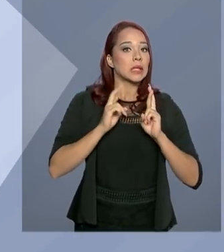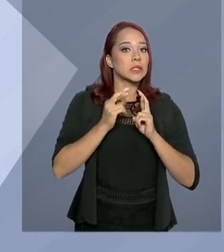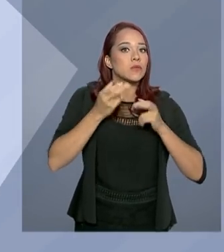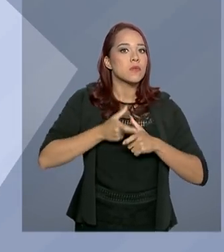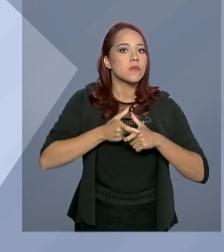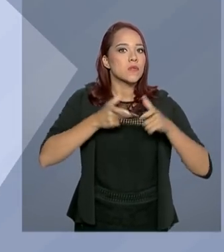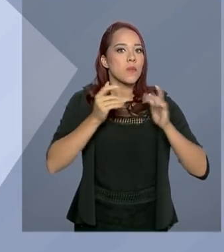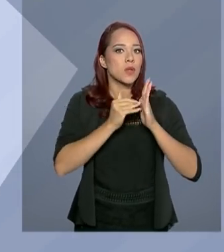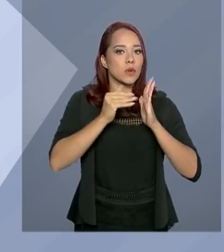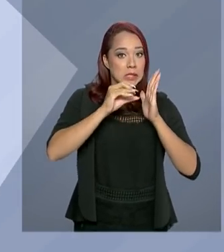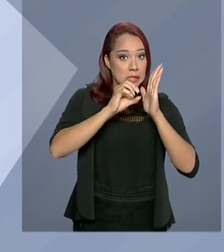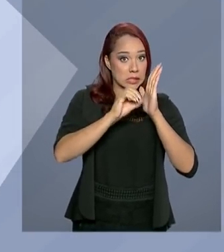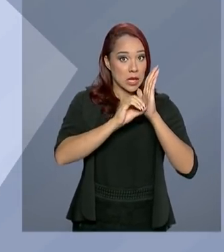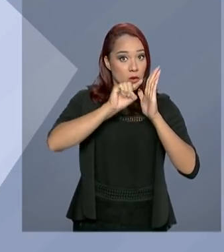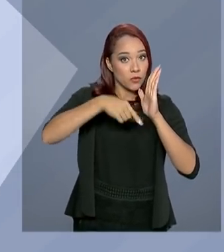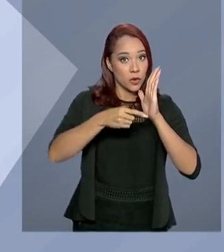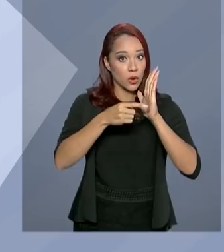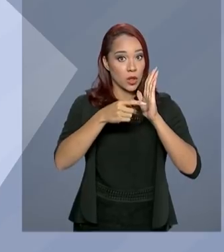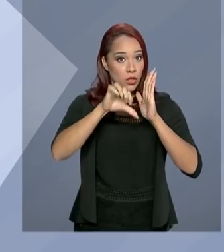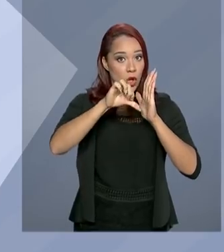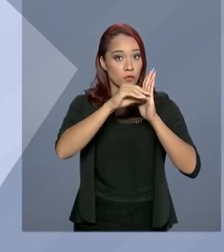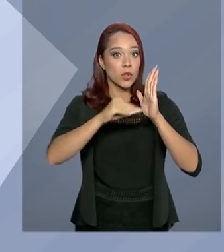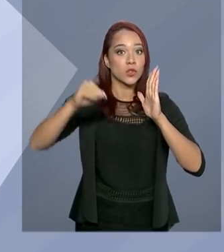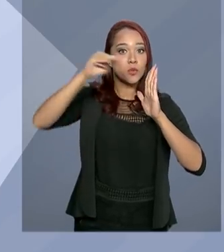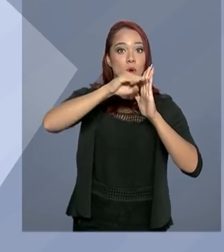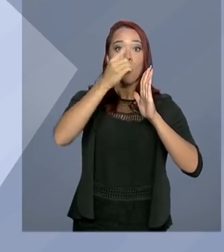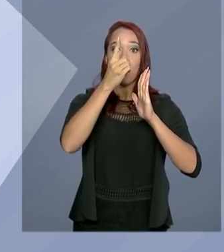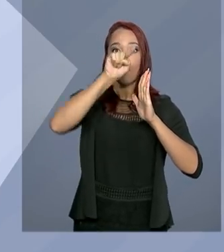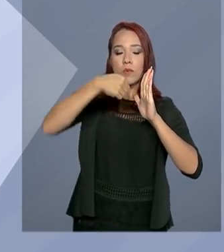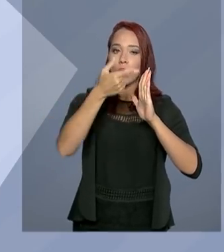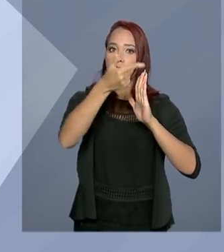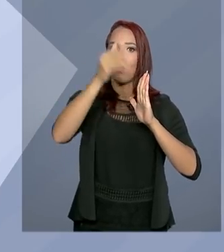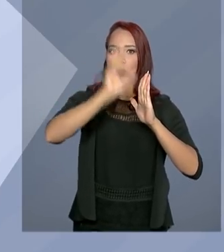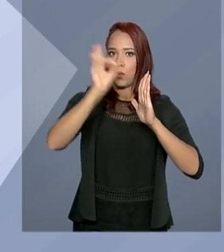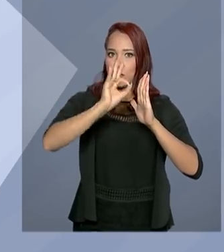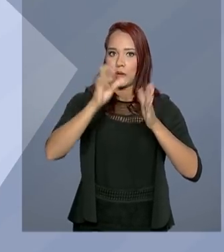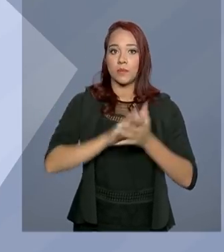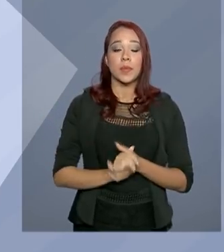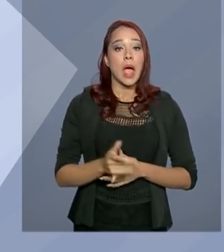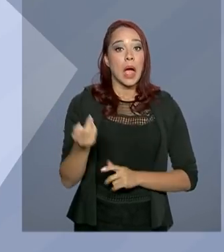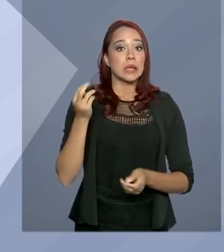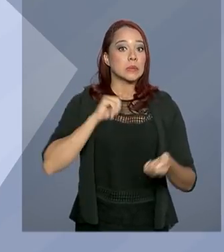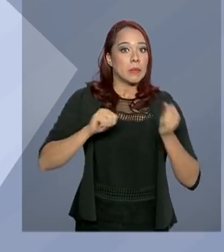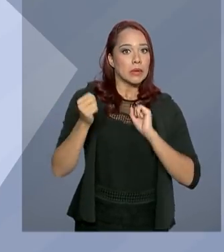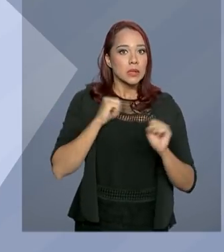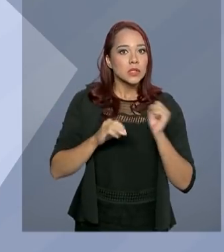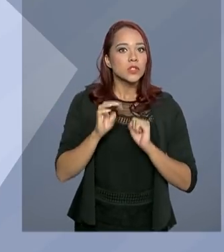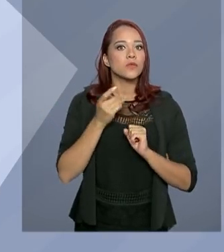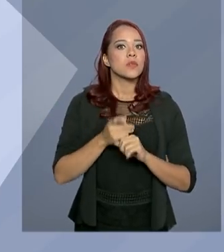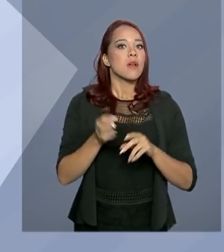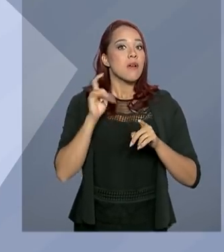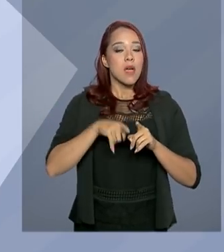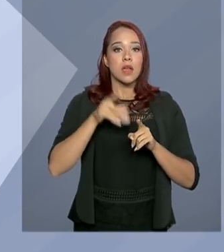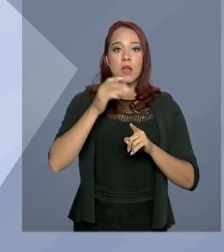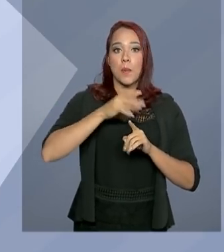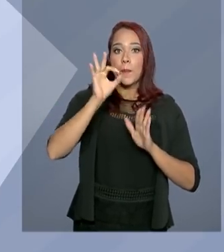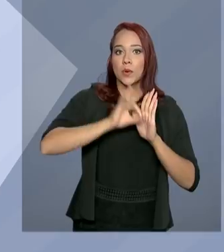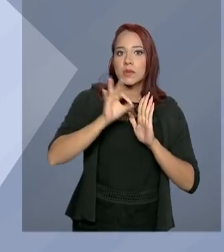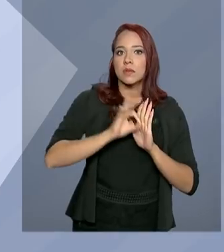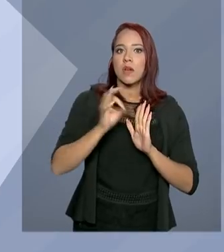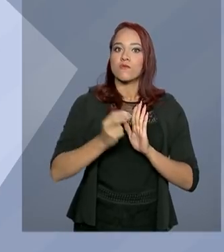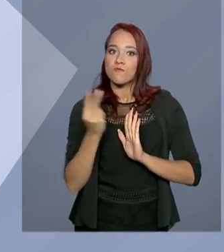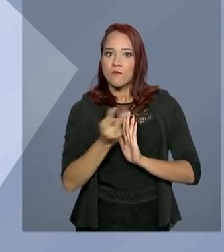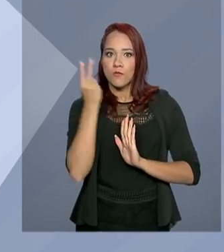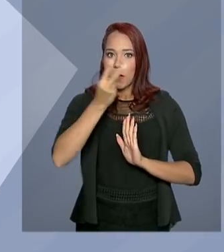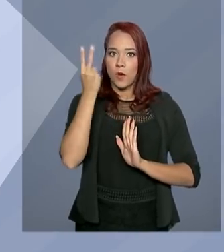subiu de 0,9% para 1,2%. A expectativa é que o índice de preços ao consumidor